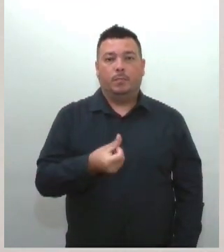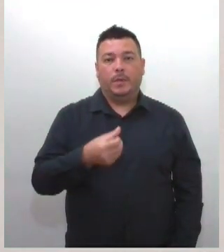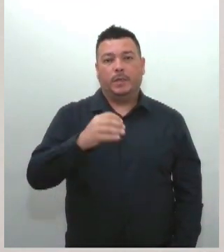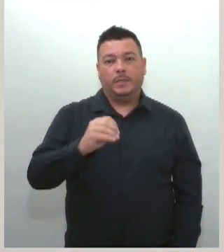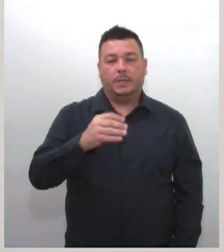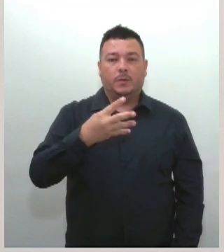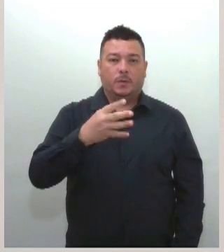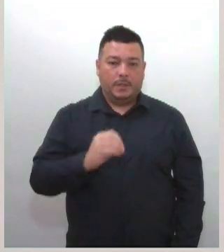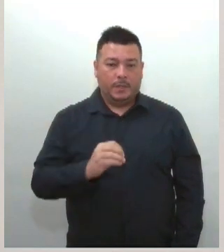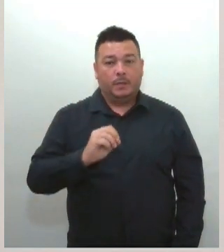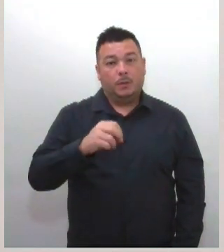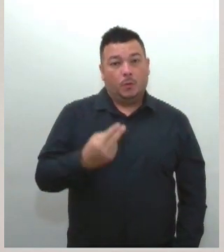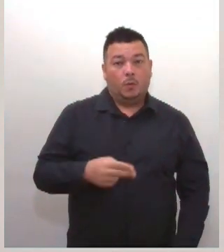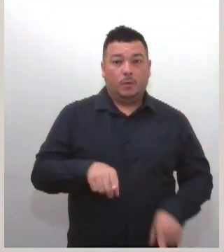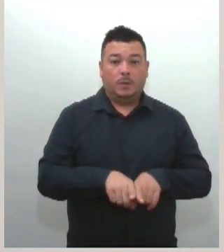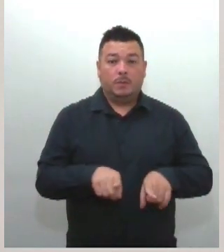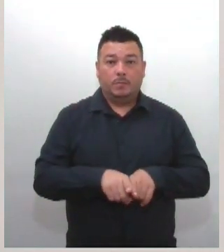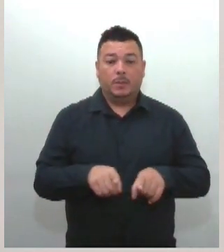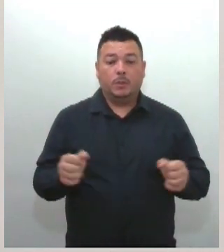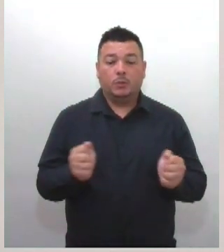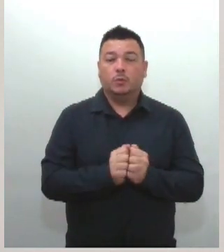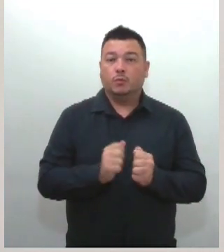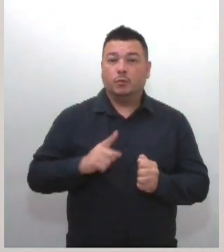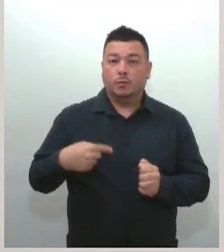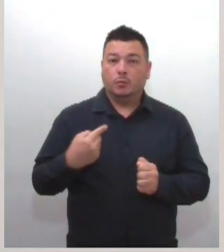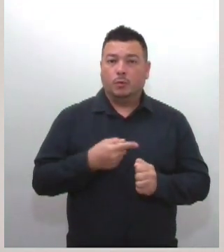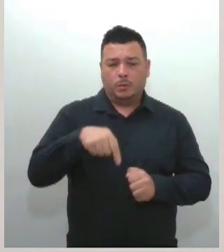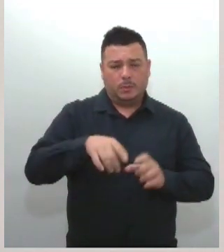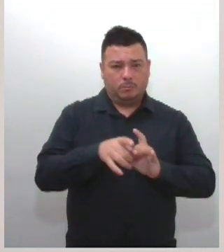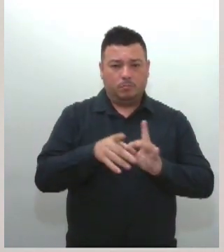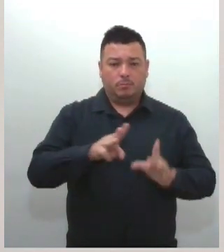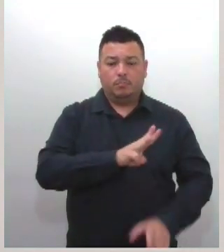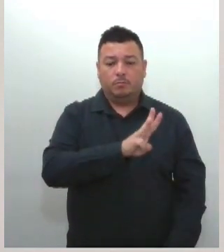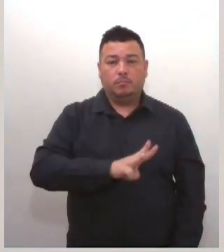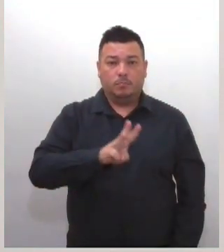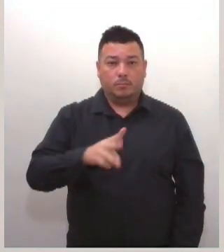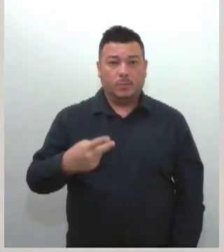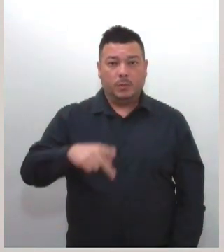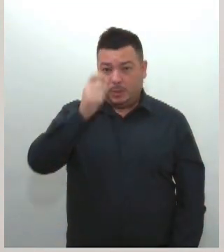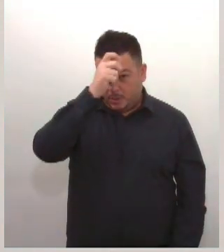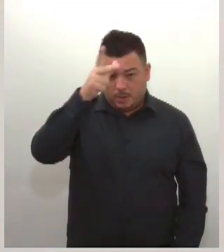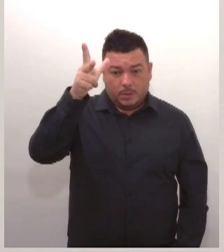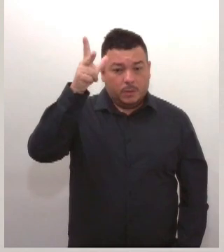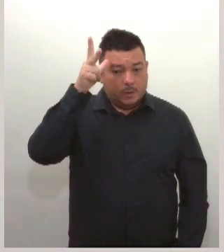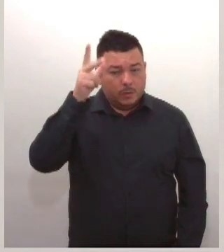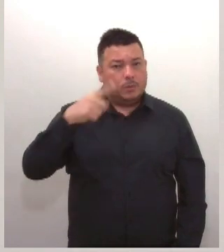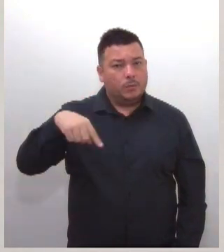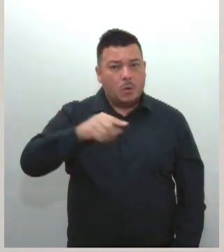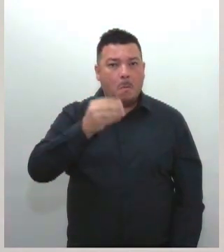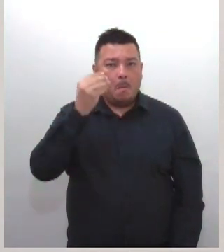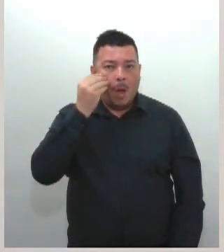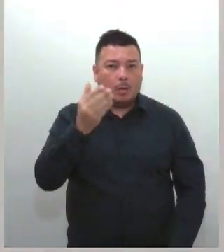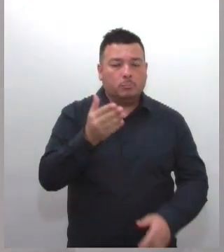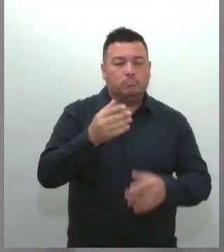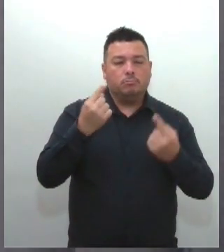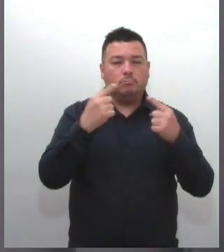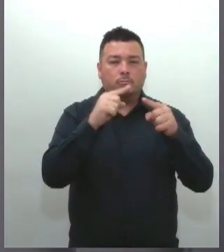plataforma Ju Inteligente, que está disponível no site da Prefeitura de Aracaju, onde eles podem registrar essa reclamação online.